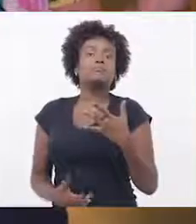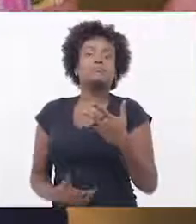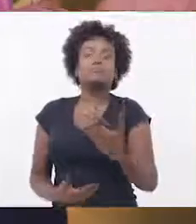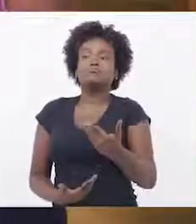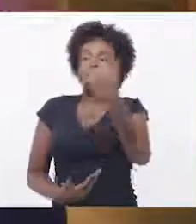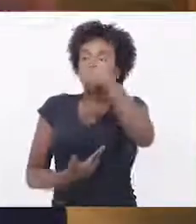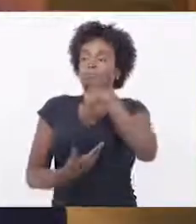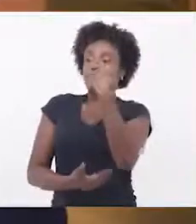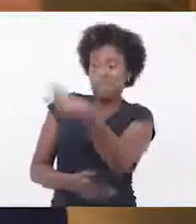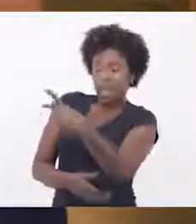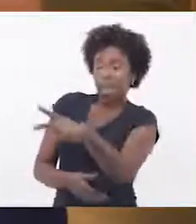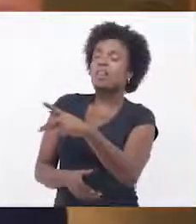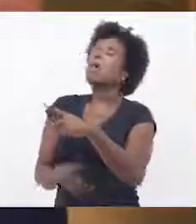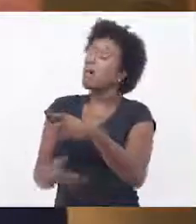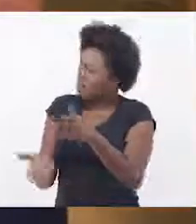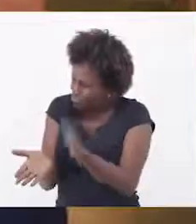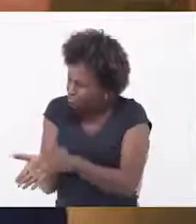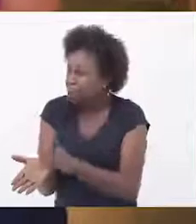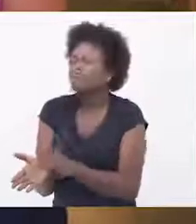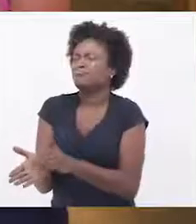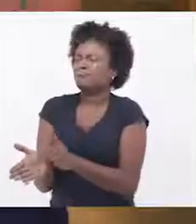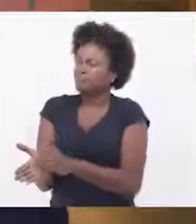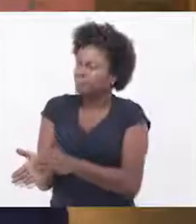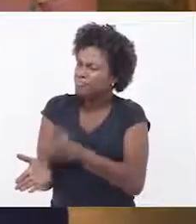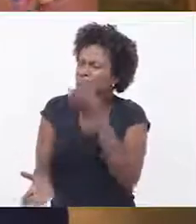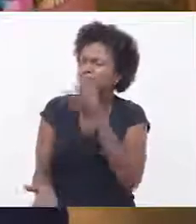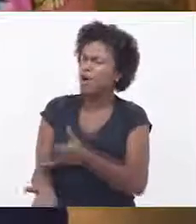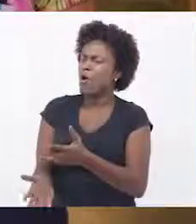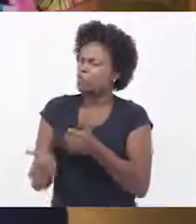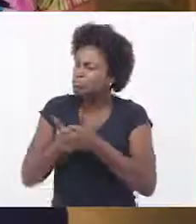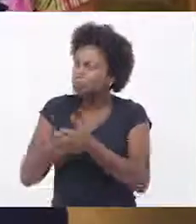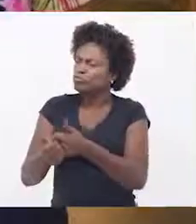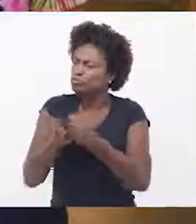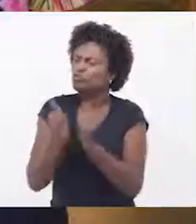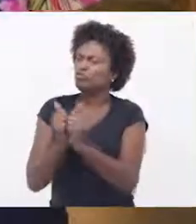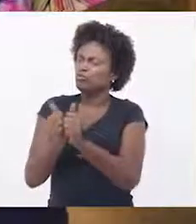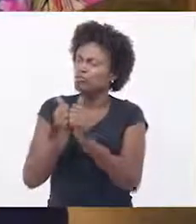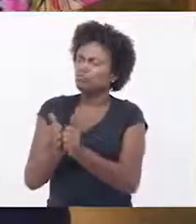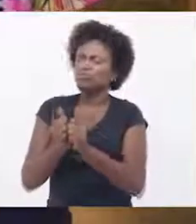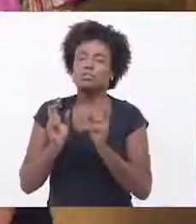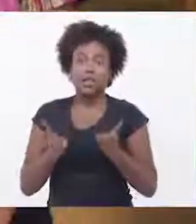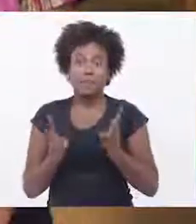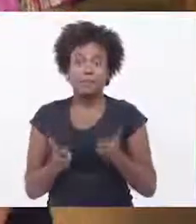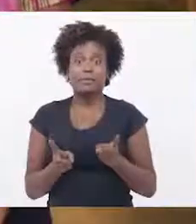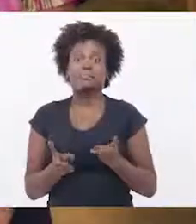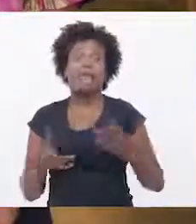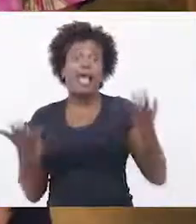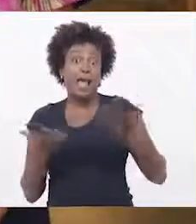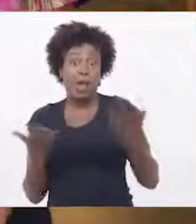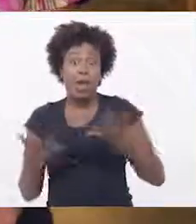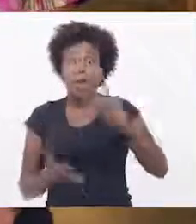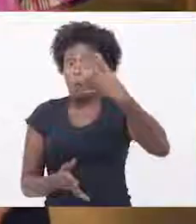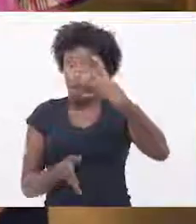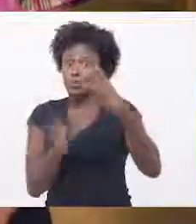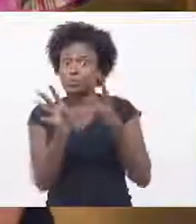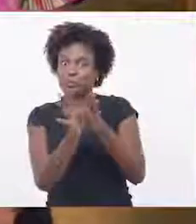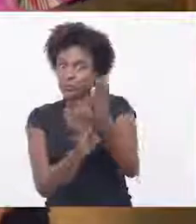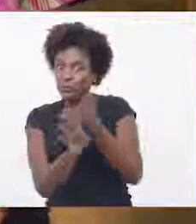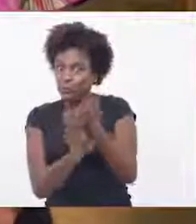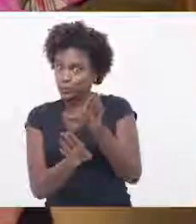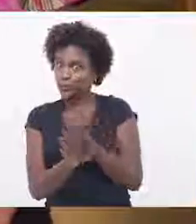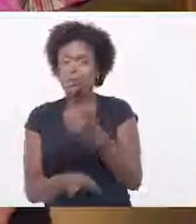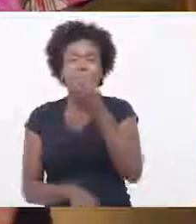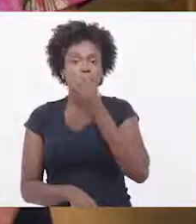números que talvez não tenham a ver com as atividades dos voluntários, mas para eles verem que eles fazem parte desse todo. Bom, para finalizar esse ciclo de